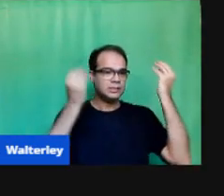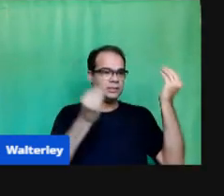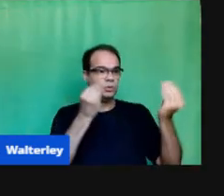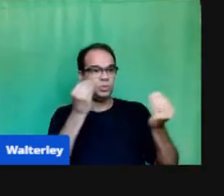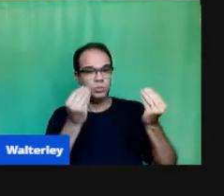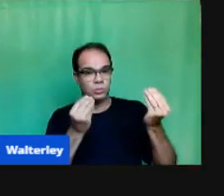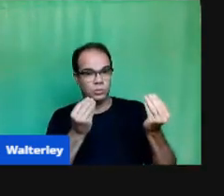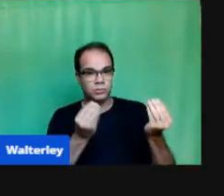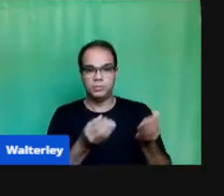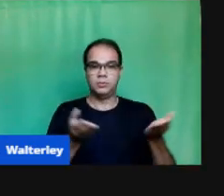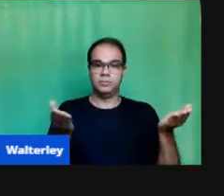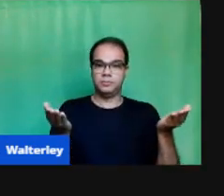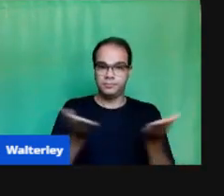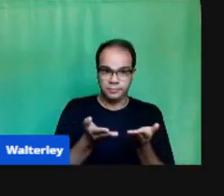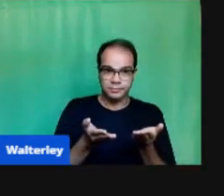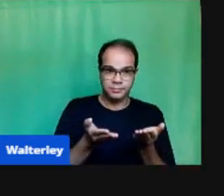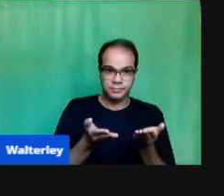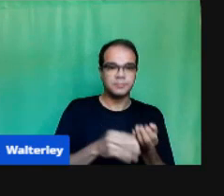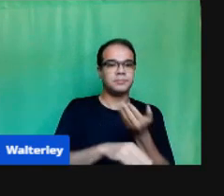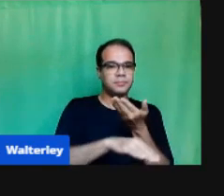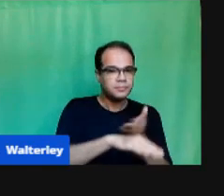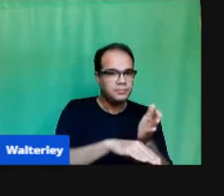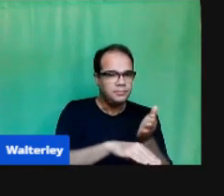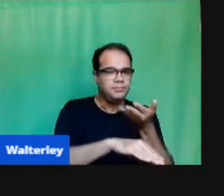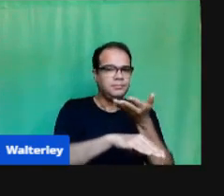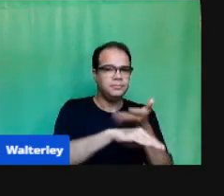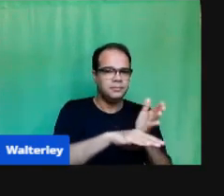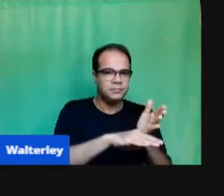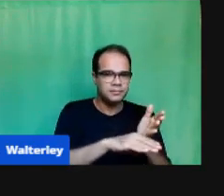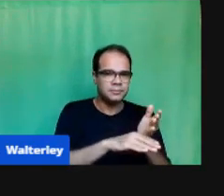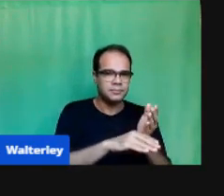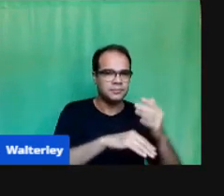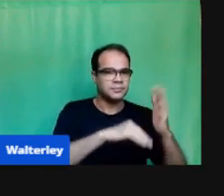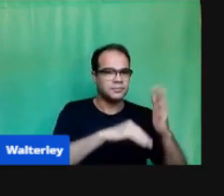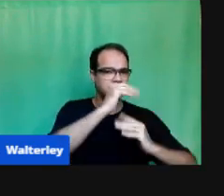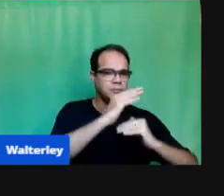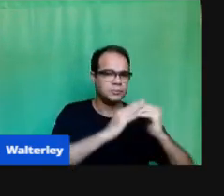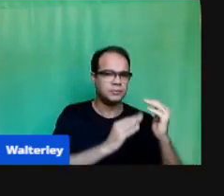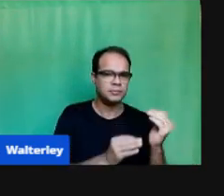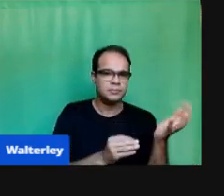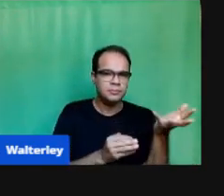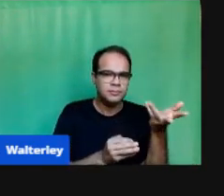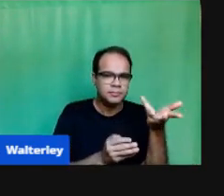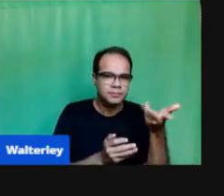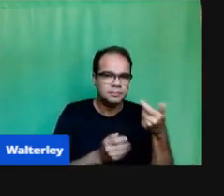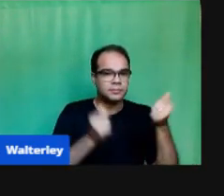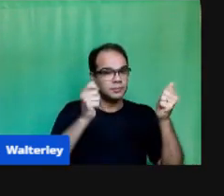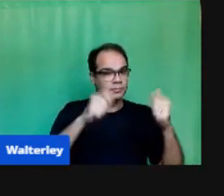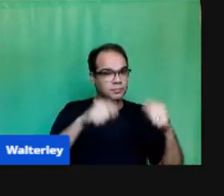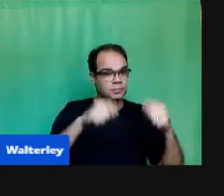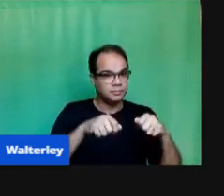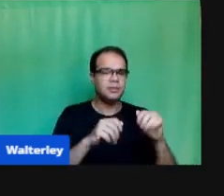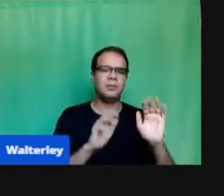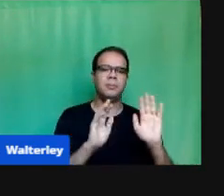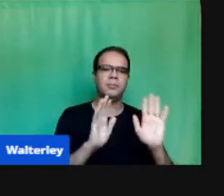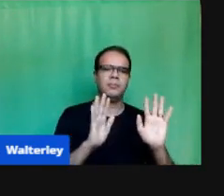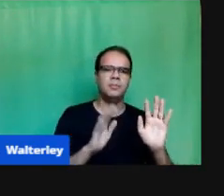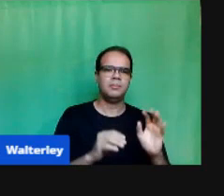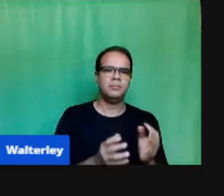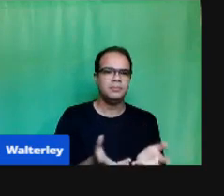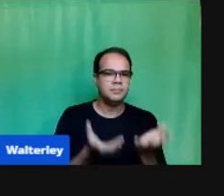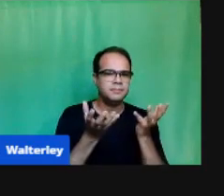Então, foi com muita preocupação, mas com muito zelo, no